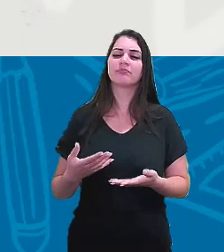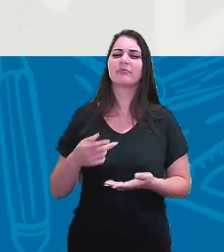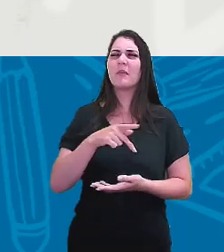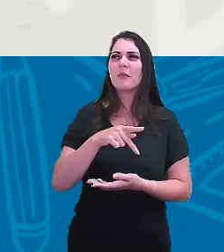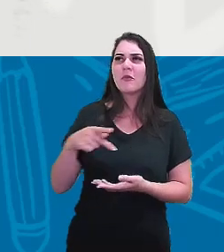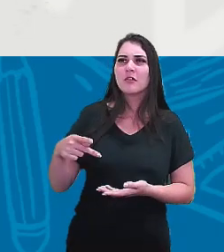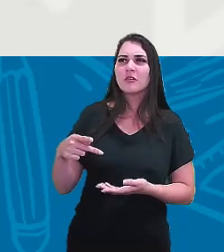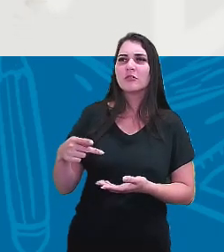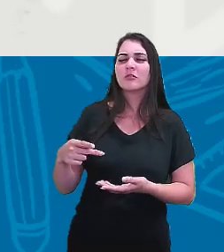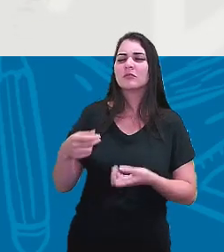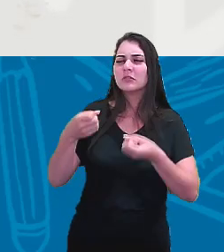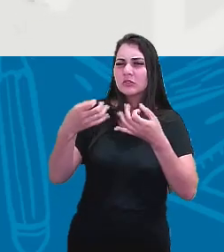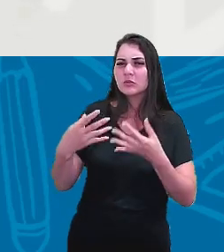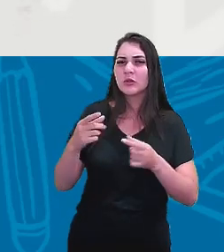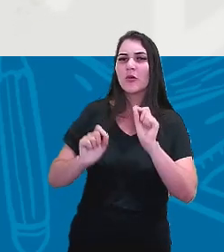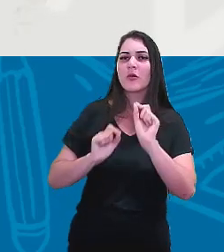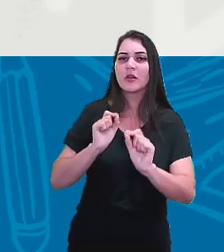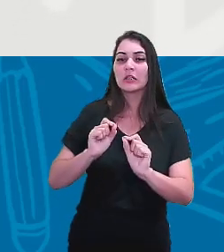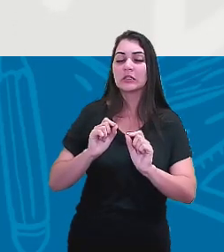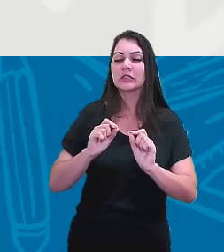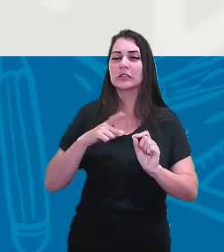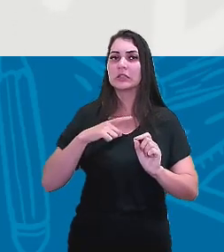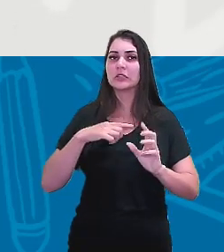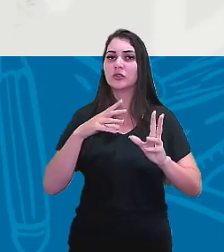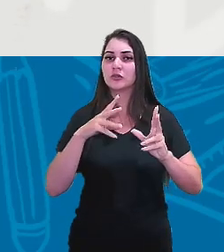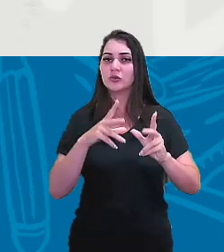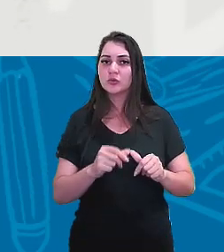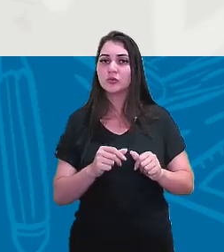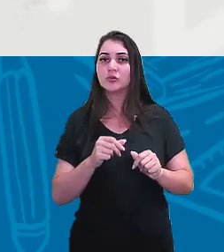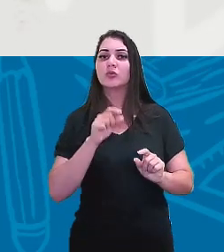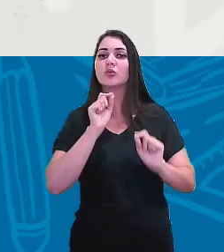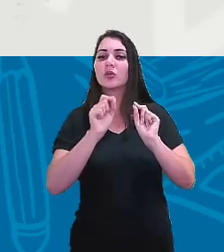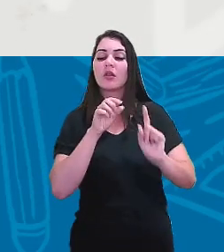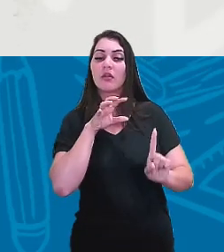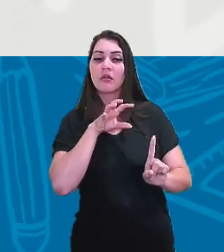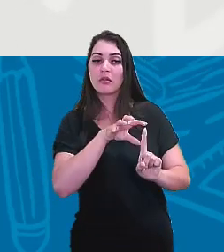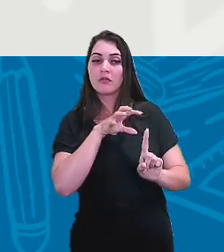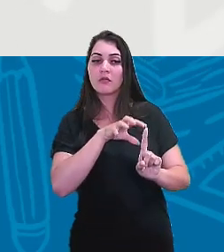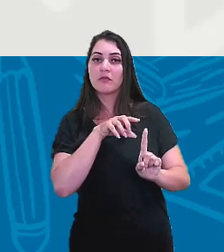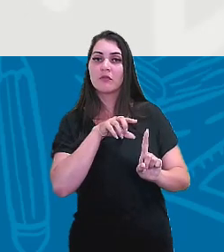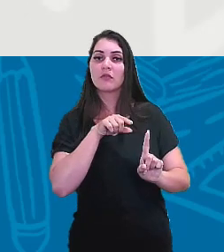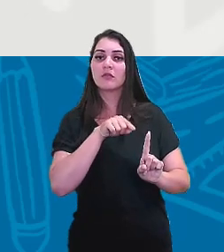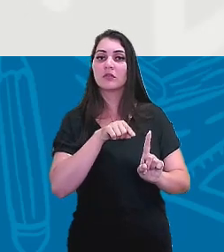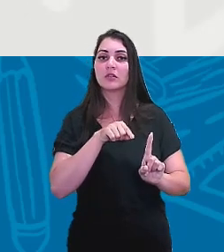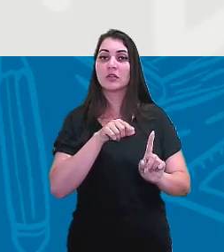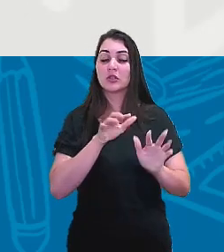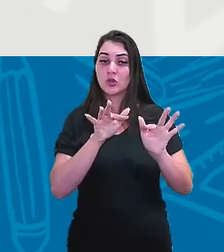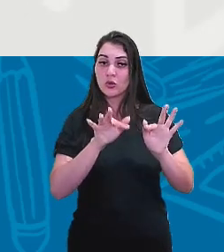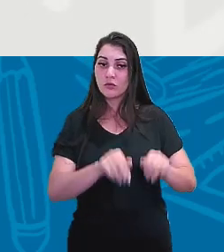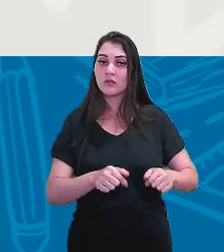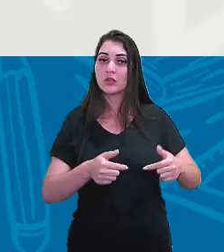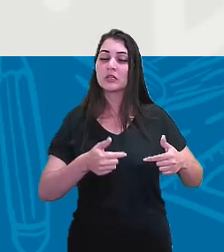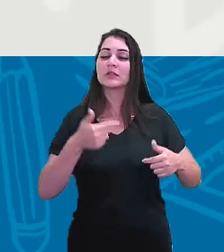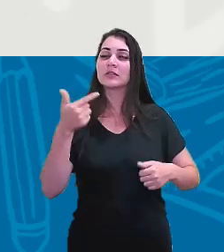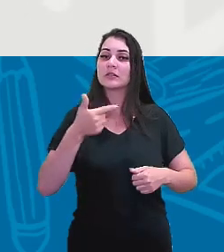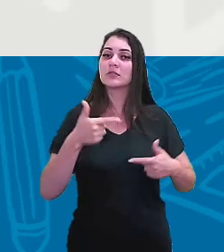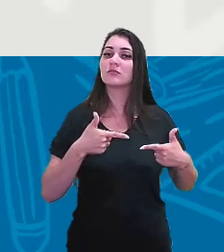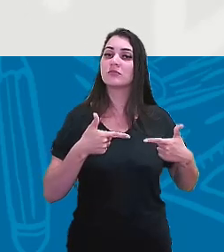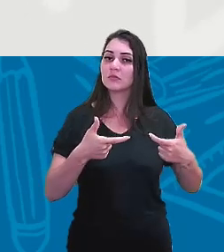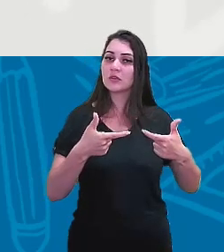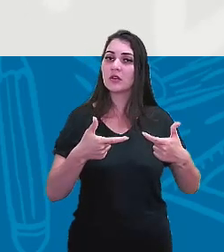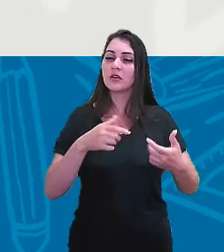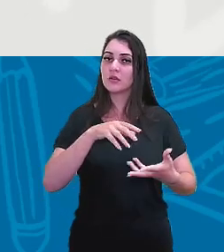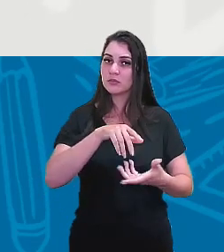não está dizendo que tem tudo a ver com a influência do fim da Segunda Guerra Mundial? Tem,